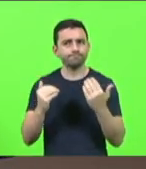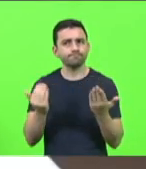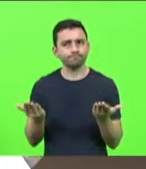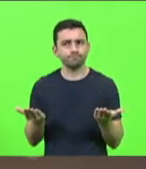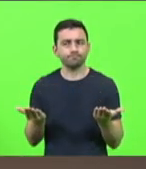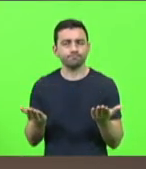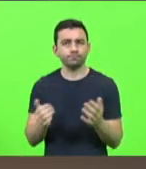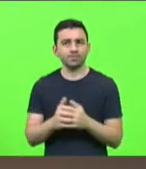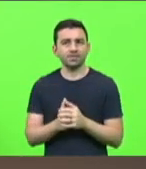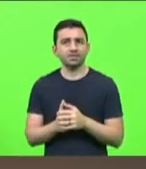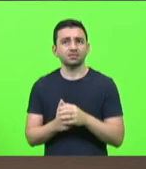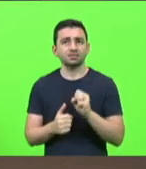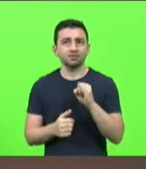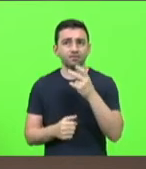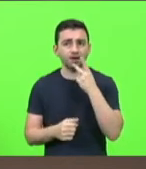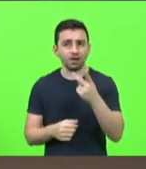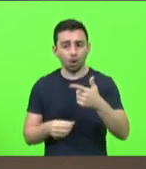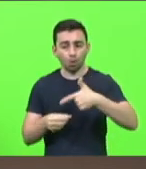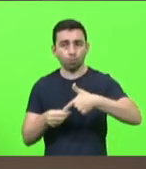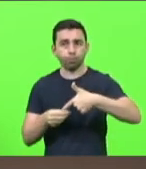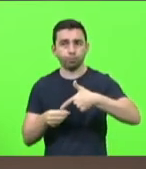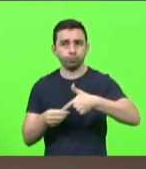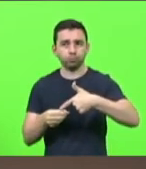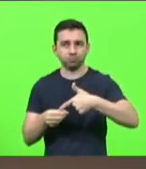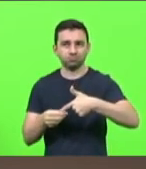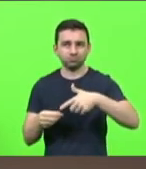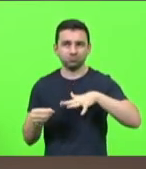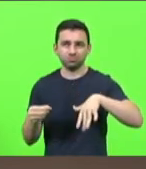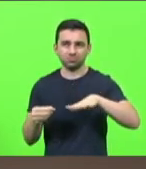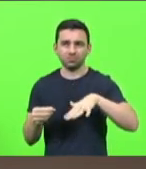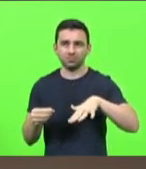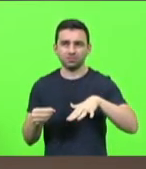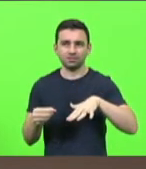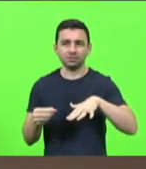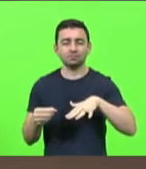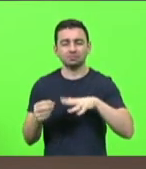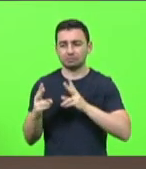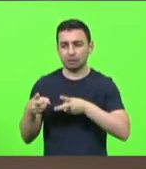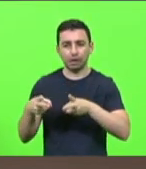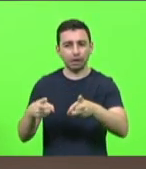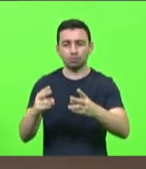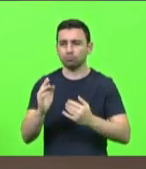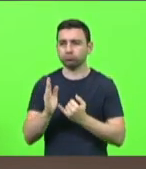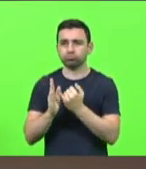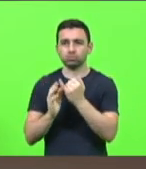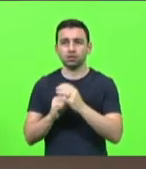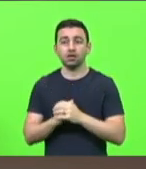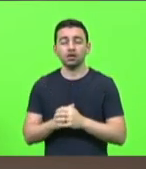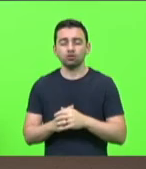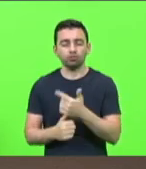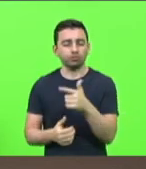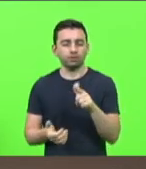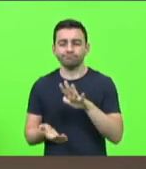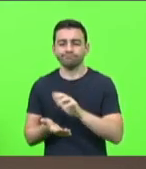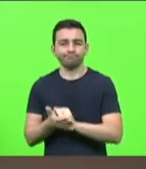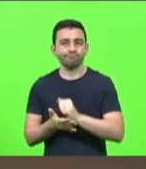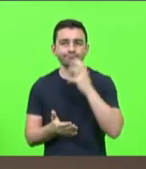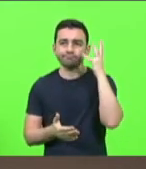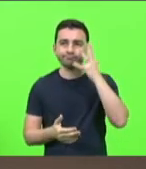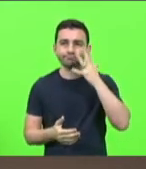quando se trata do preço do combustível aí isso não fica para trás não havendo mais oradores inscritos